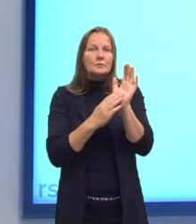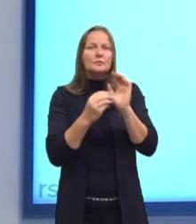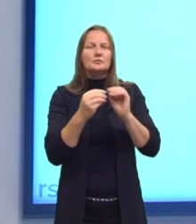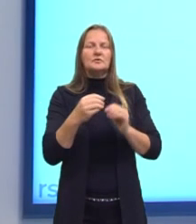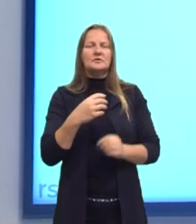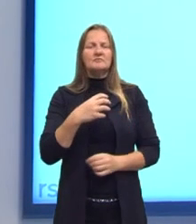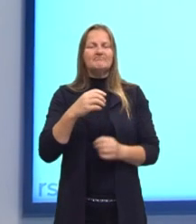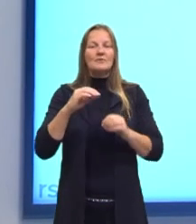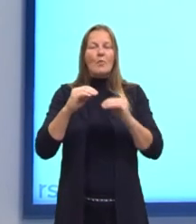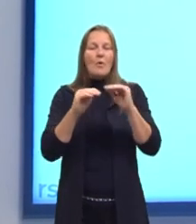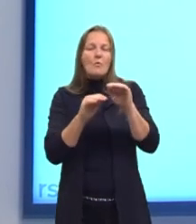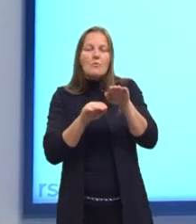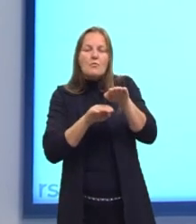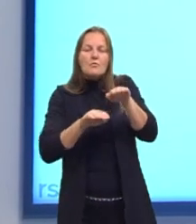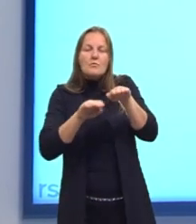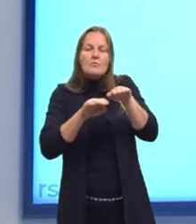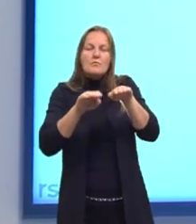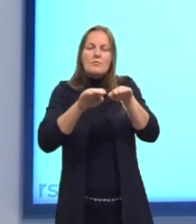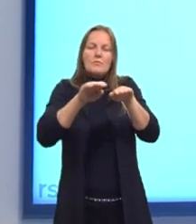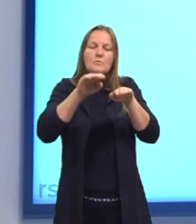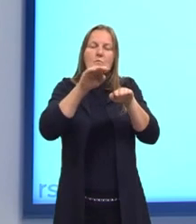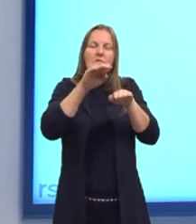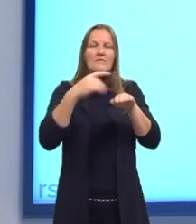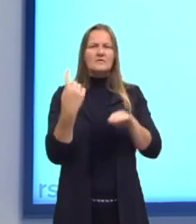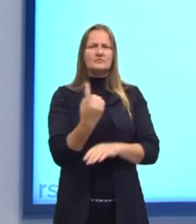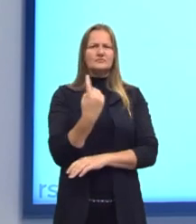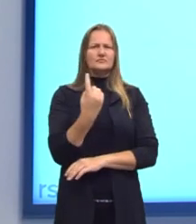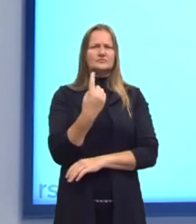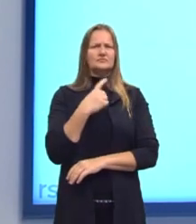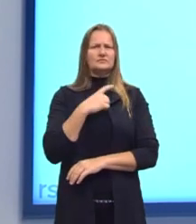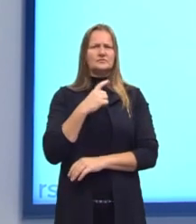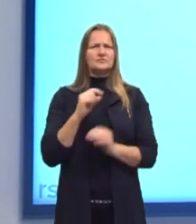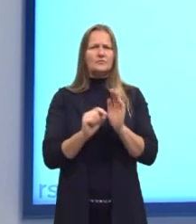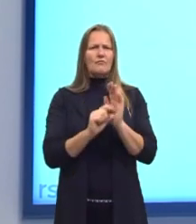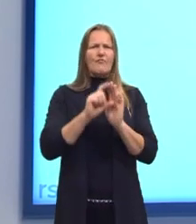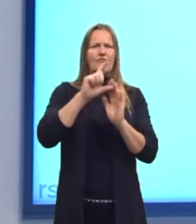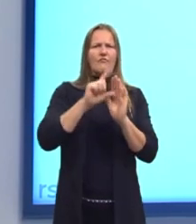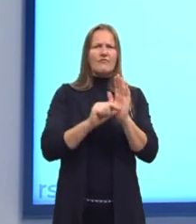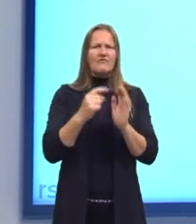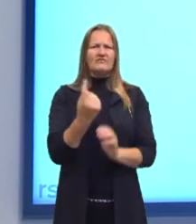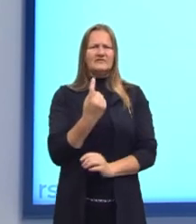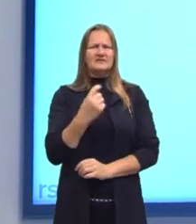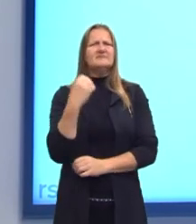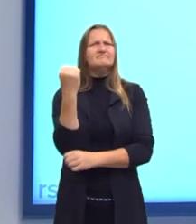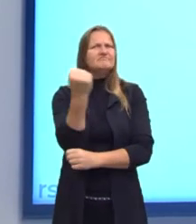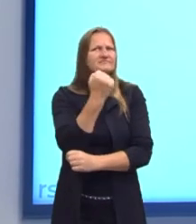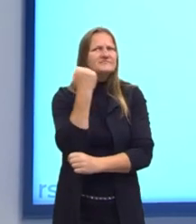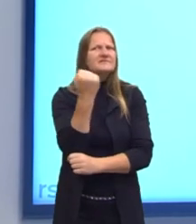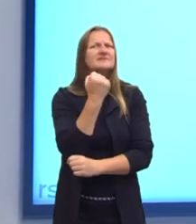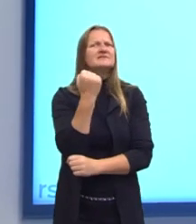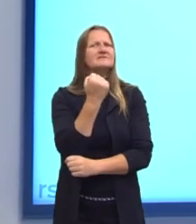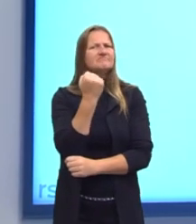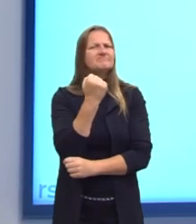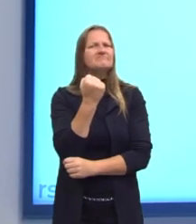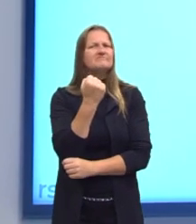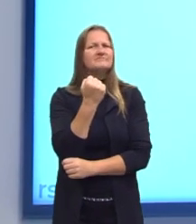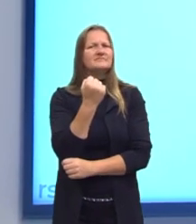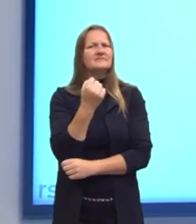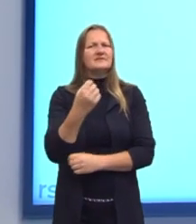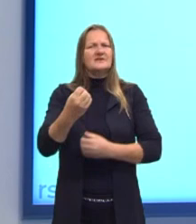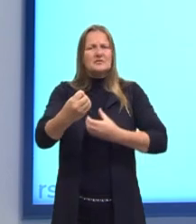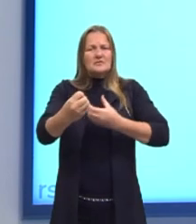solidão pode impactar diretamente na gravidade e na resposta de um organismo à